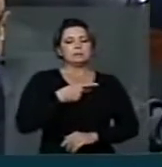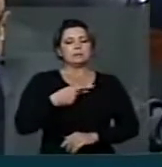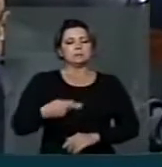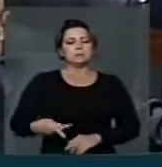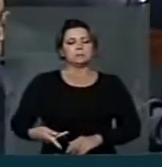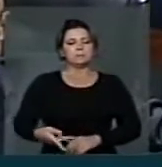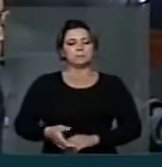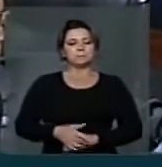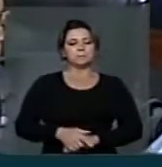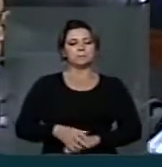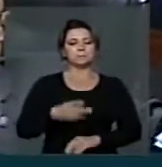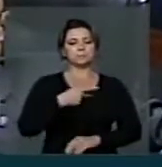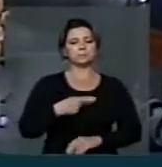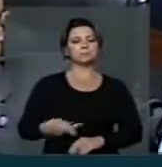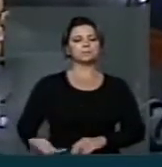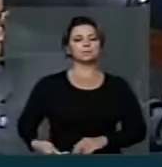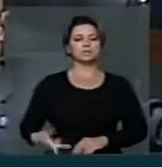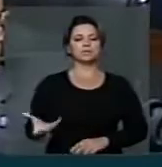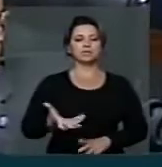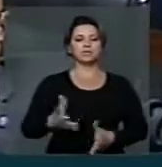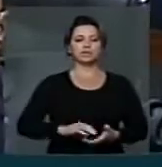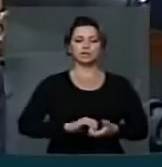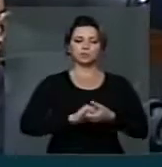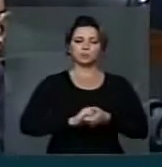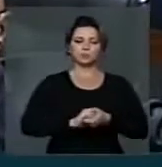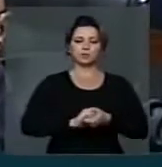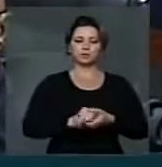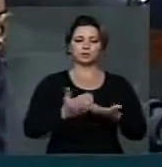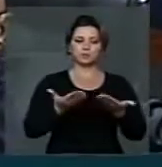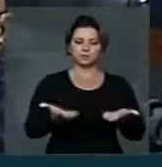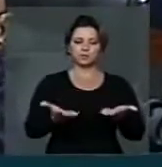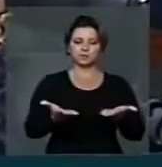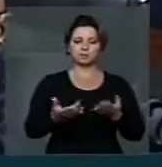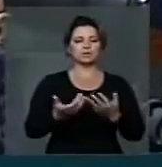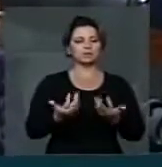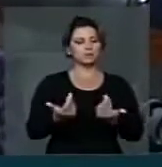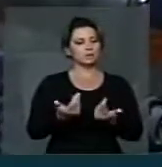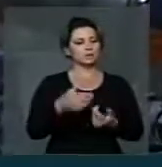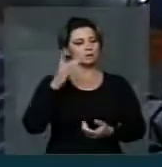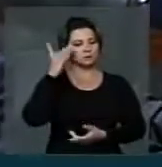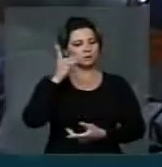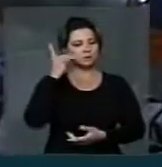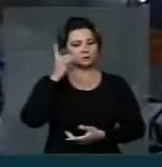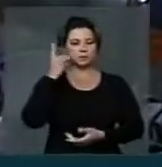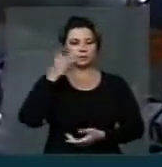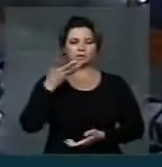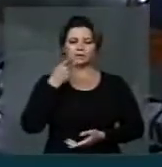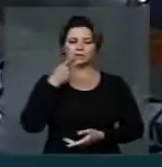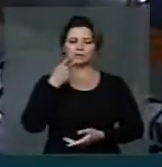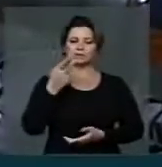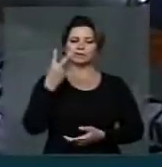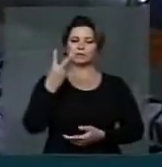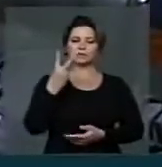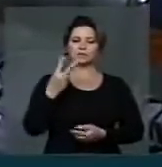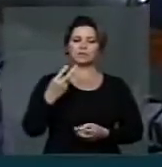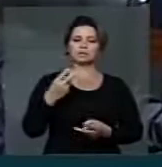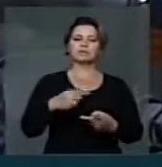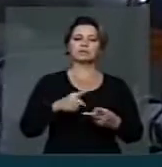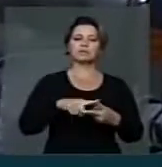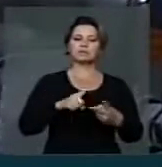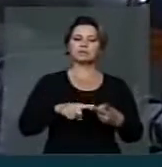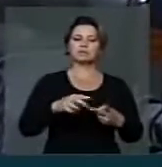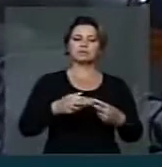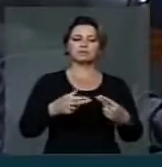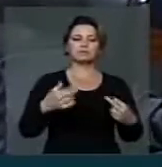...compartido. Presidente, queria cumprimentar a vossa excelente, cumprimentando os demais colegas da Caixa, colocando dois pontos muito claros.